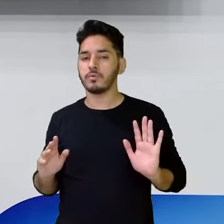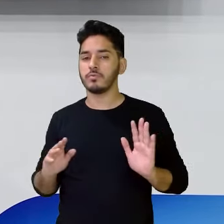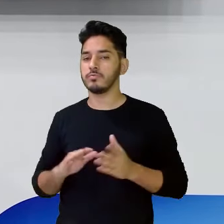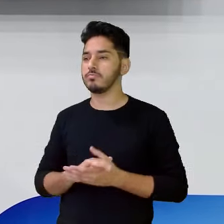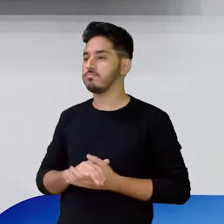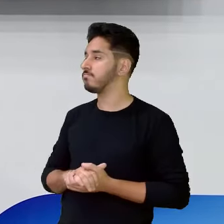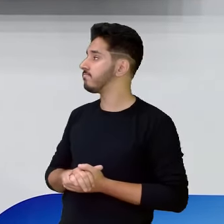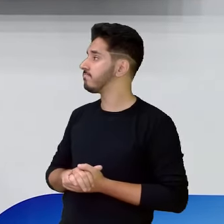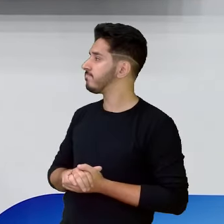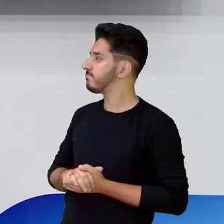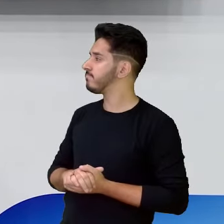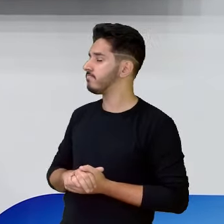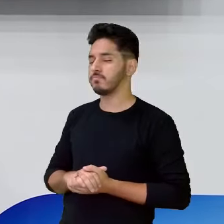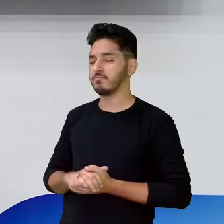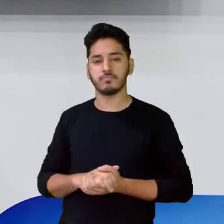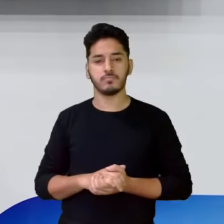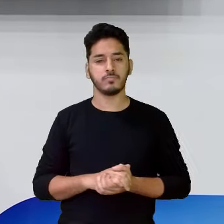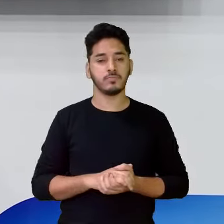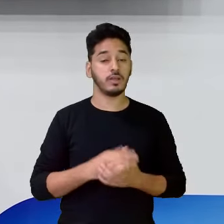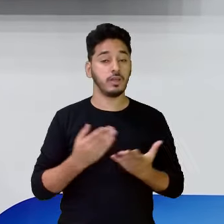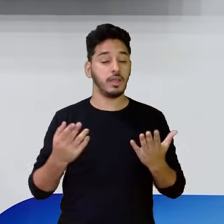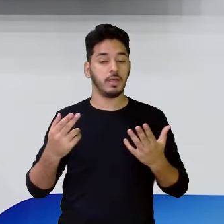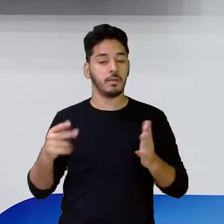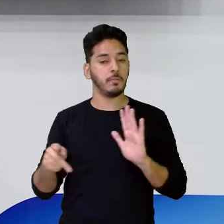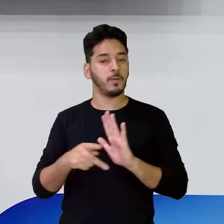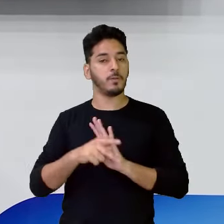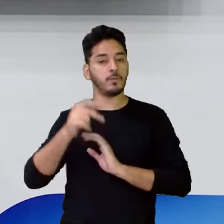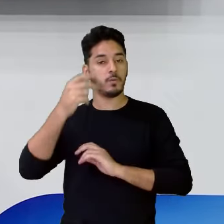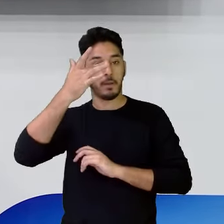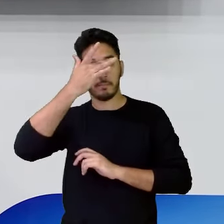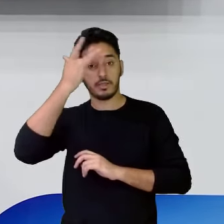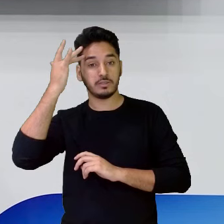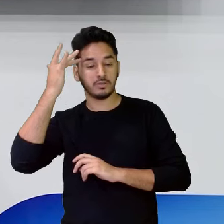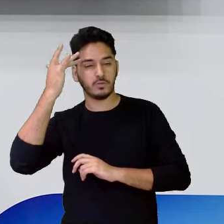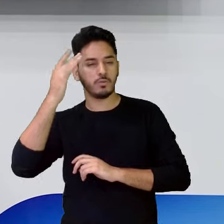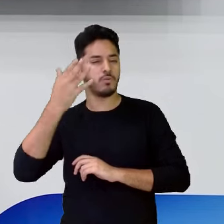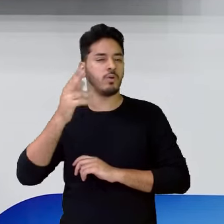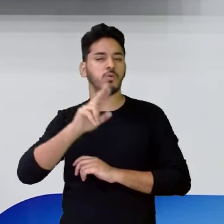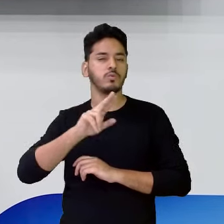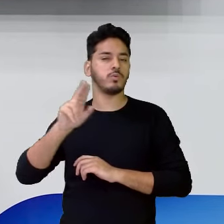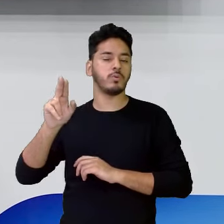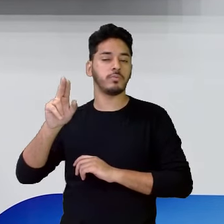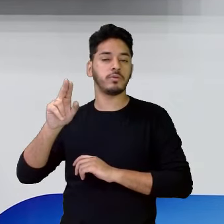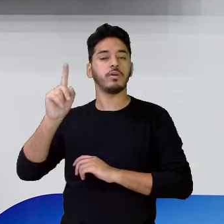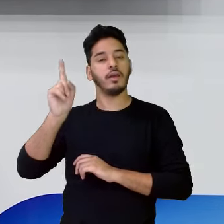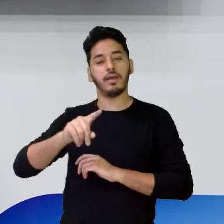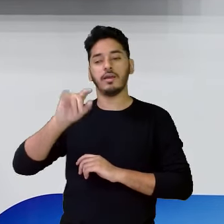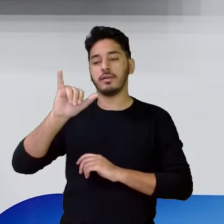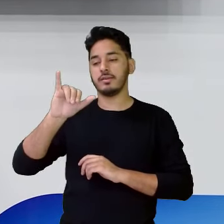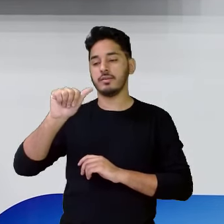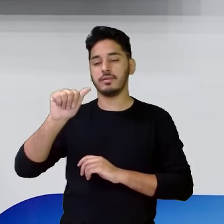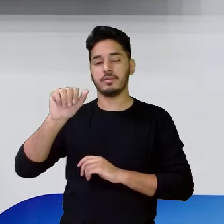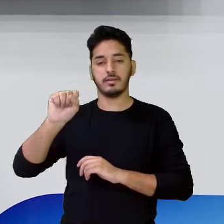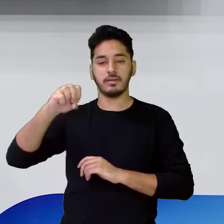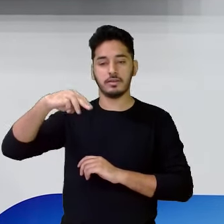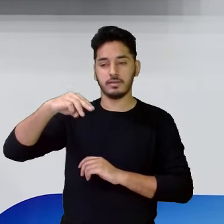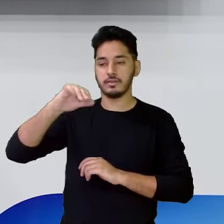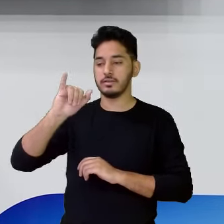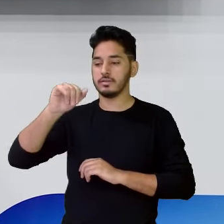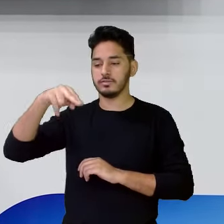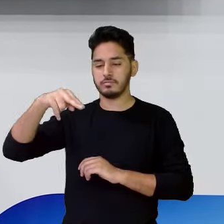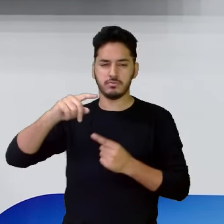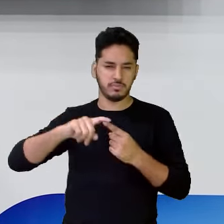o outro próprio, que identifica uma pessoa, um nome próprio. É e Yasmin. Ilha,